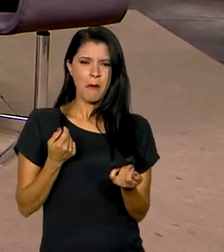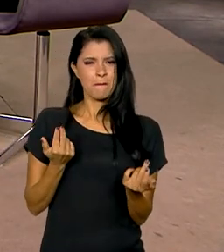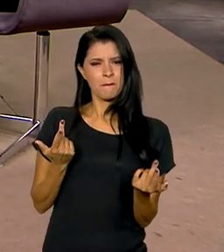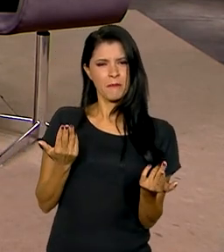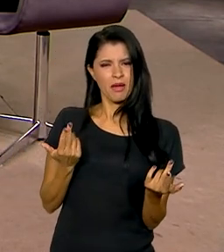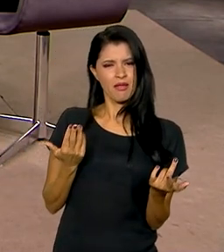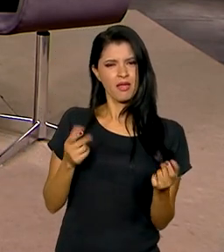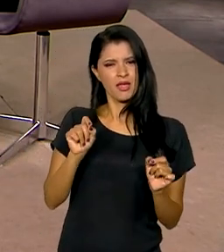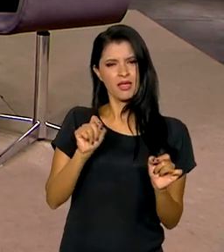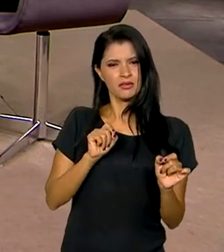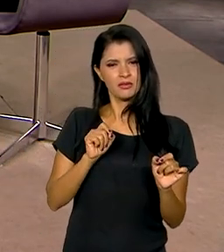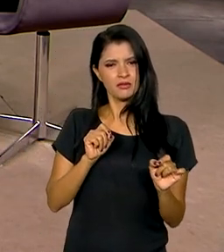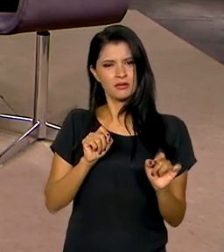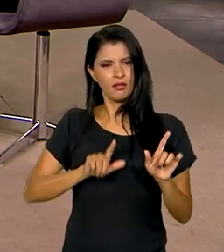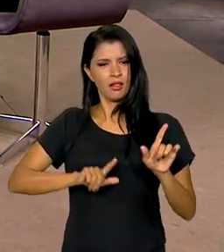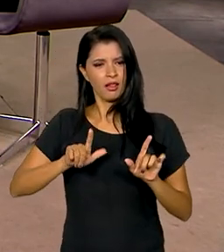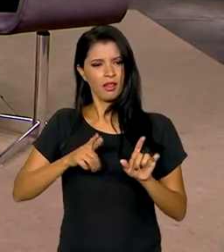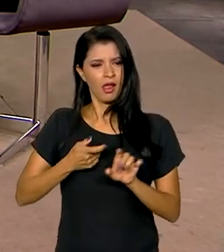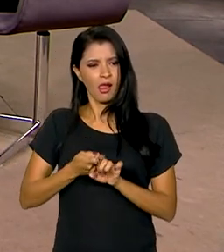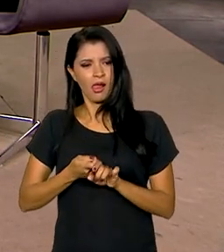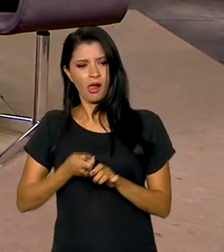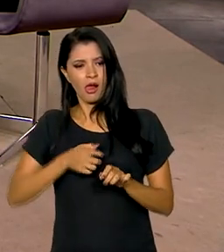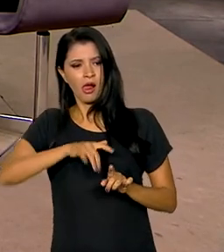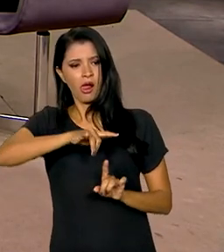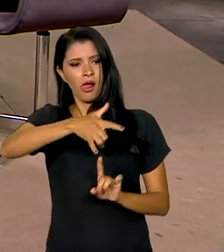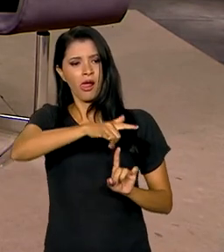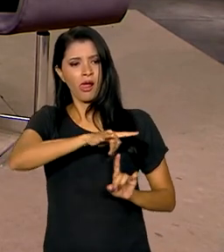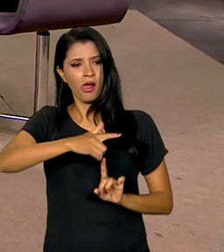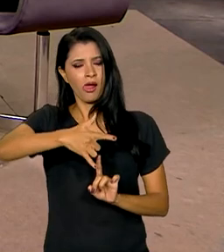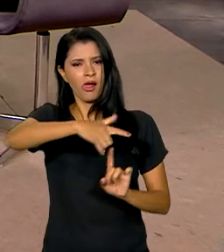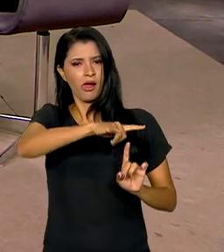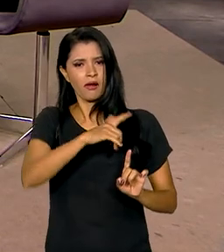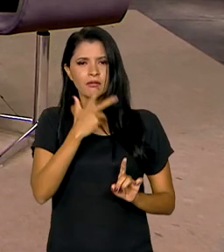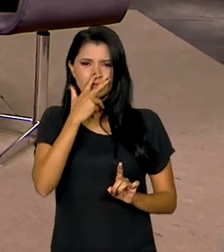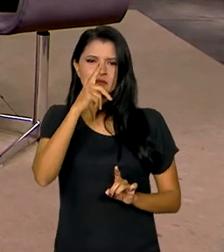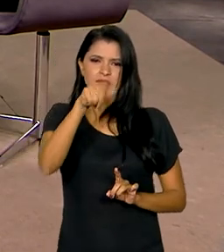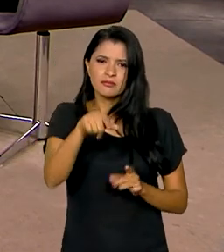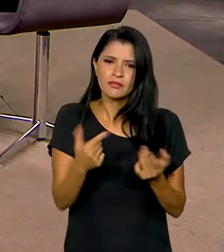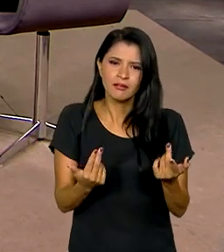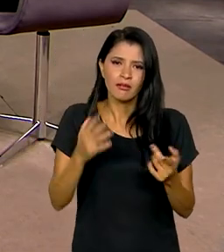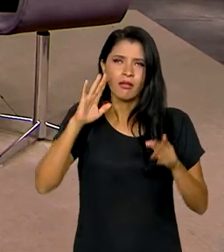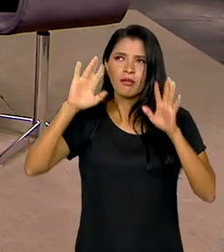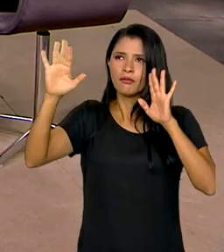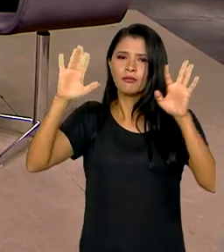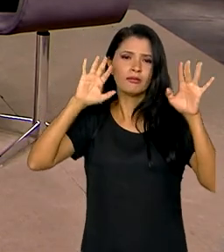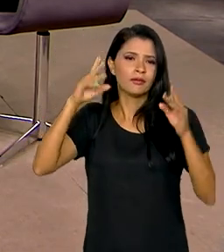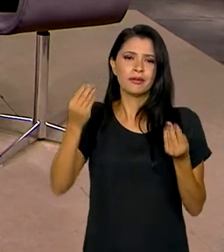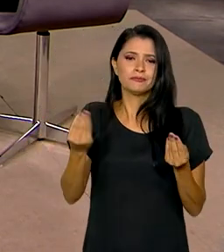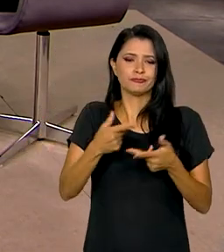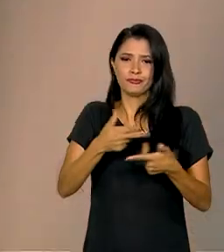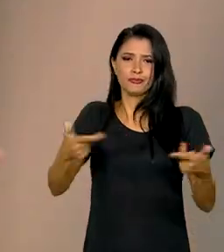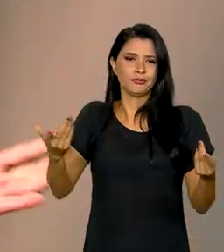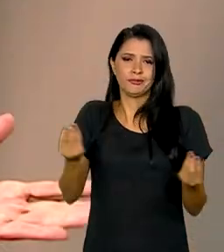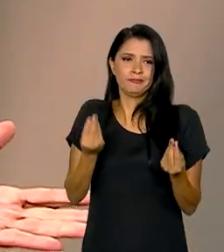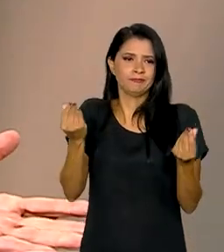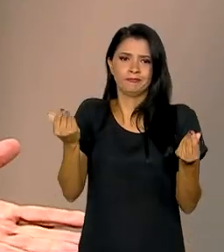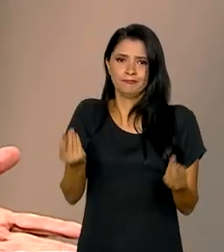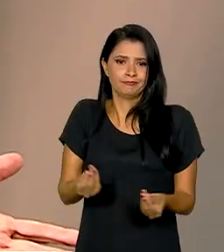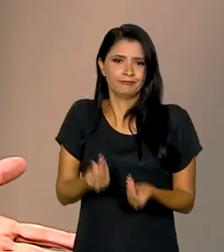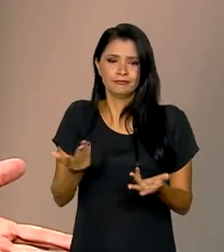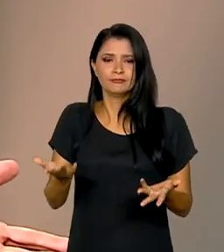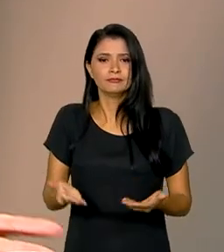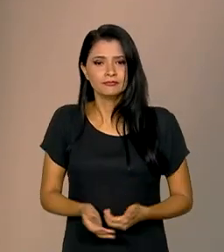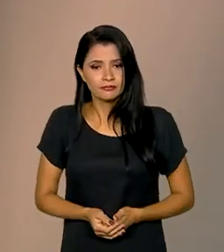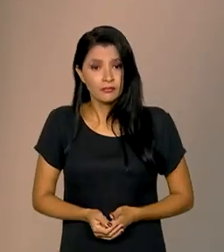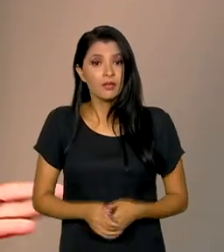teleguia em relação às pessoas. São fantasias, coisas terríveis. Ouvimos